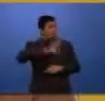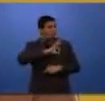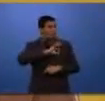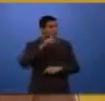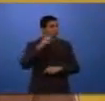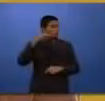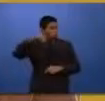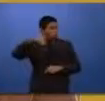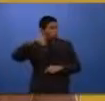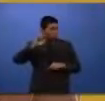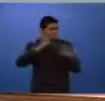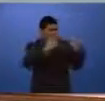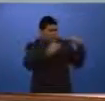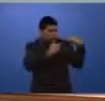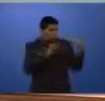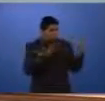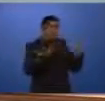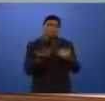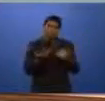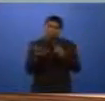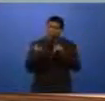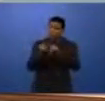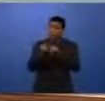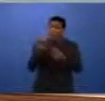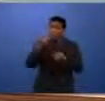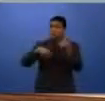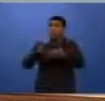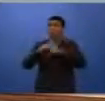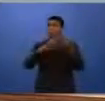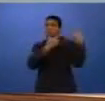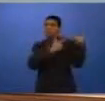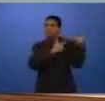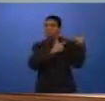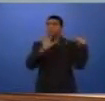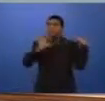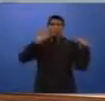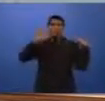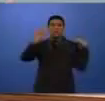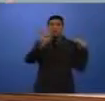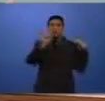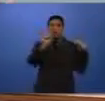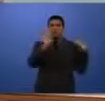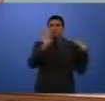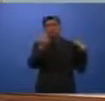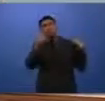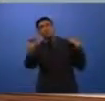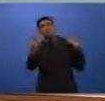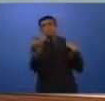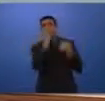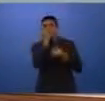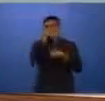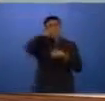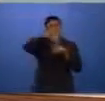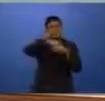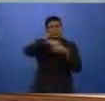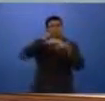responsável pelo 181? A Polícia Militar, ela atua na administração do programa. Contudo, a gestão do programa 181